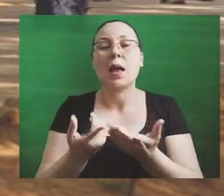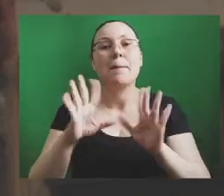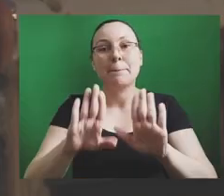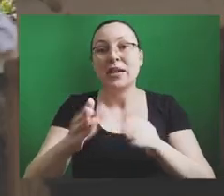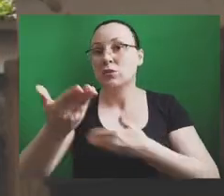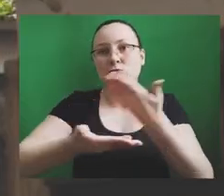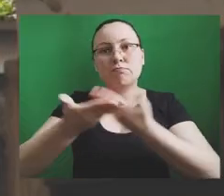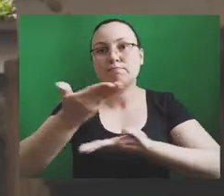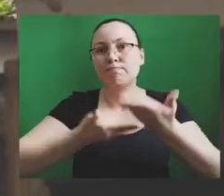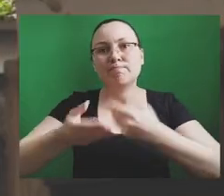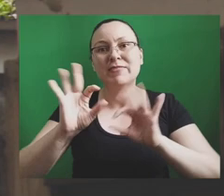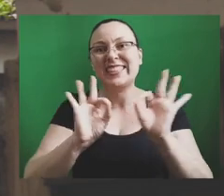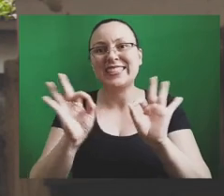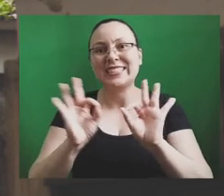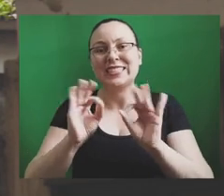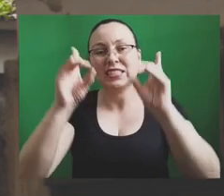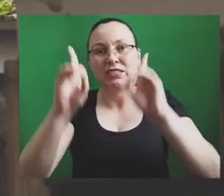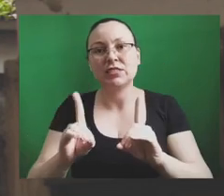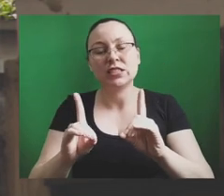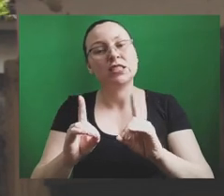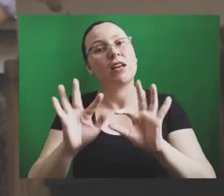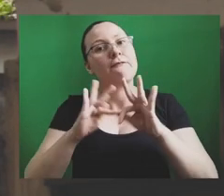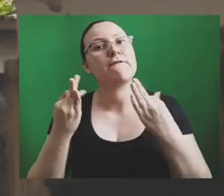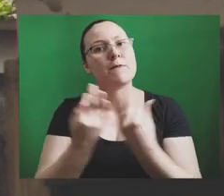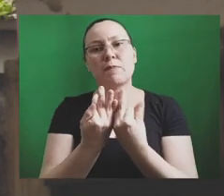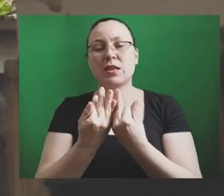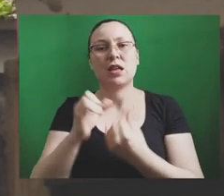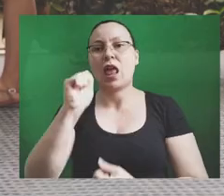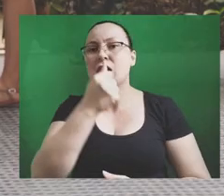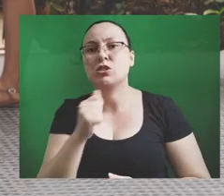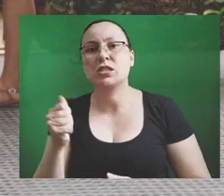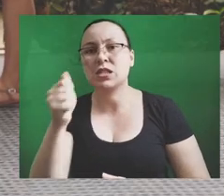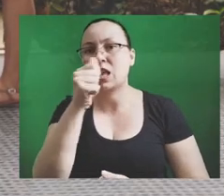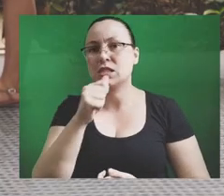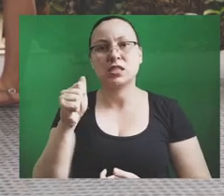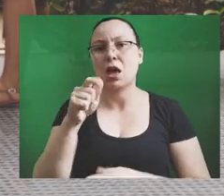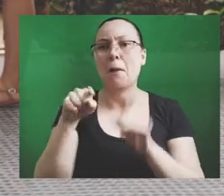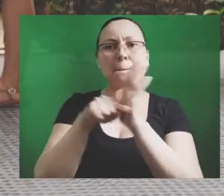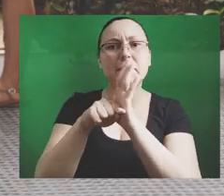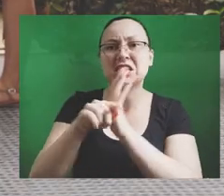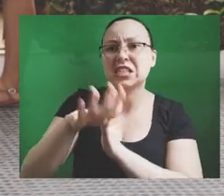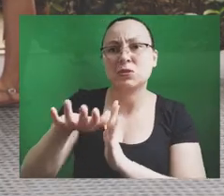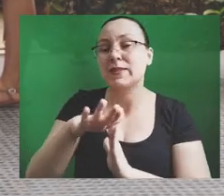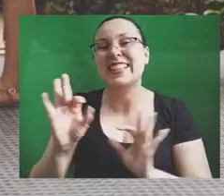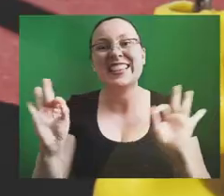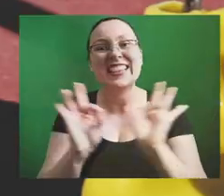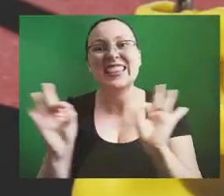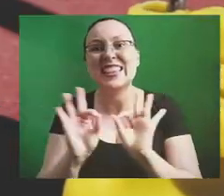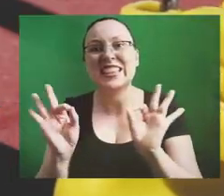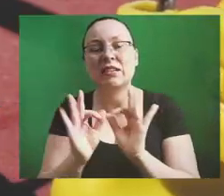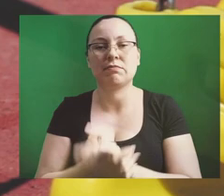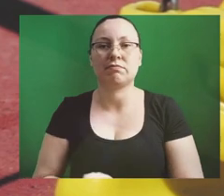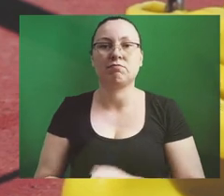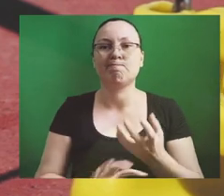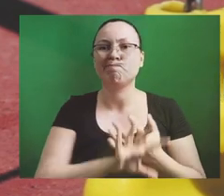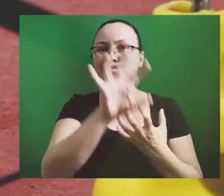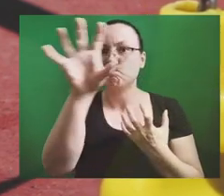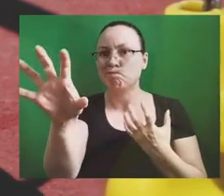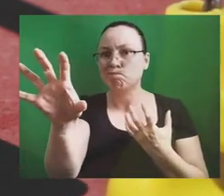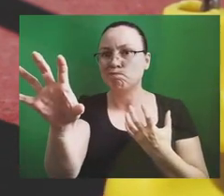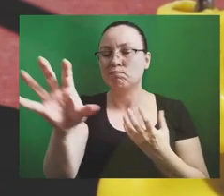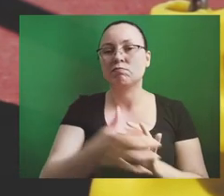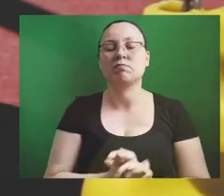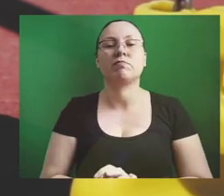deficiência, seus familiares, entidades representativas ou pesquisadores da área. Segregação.